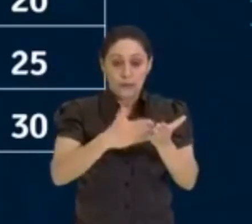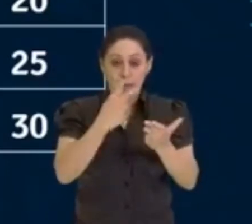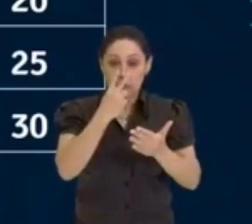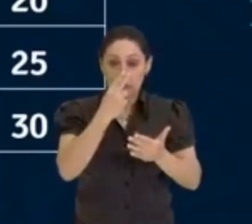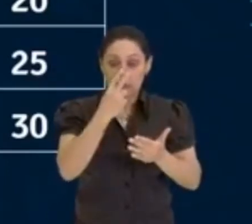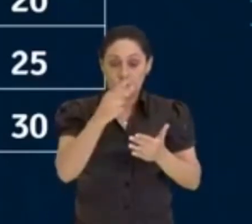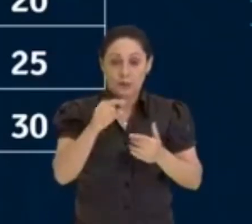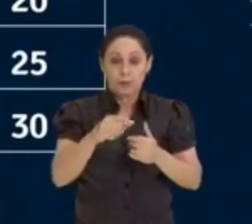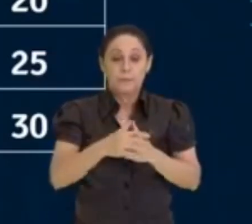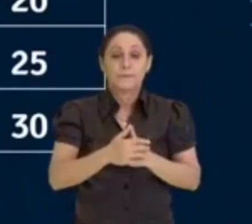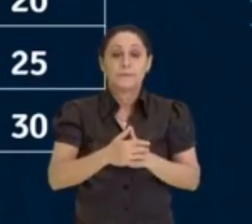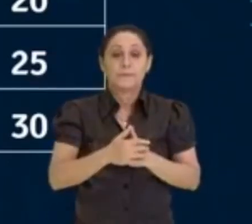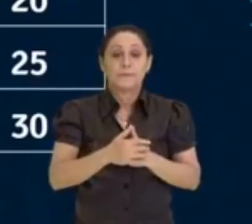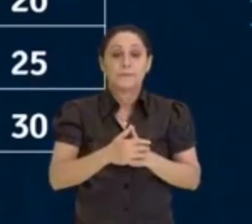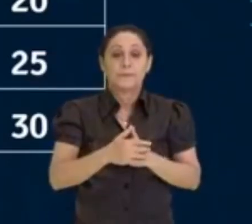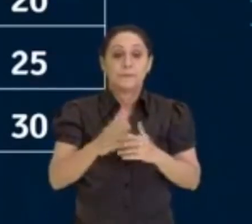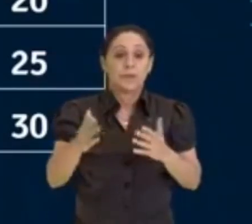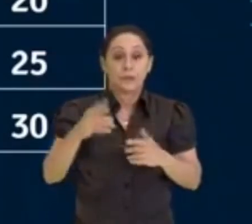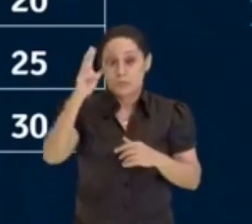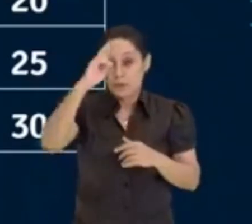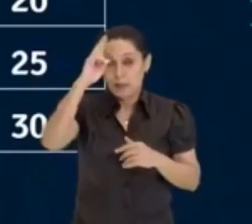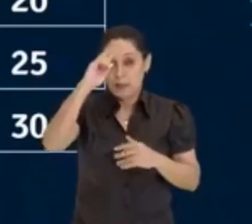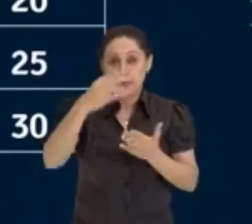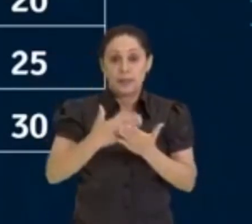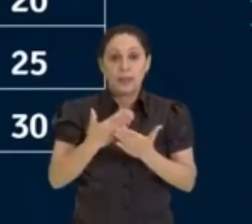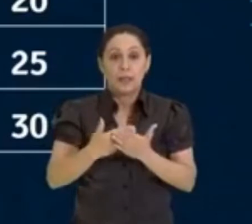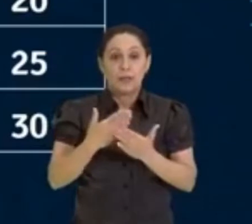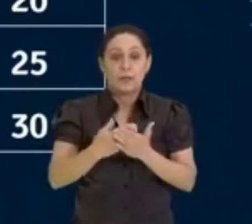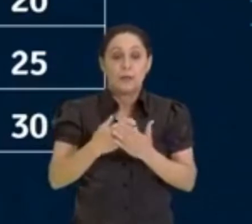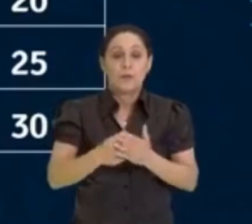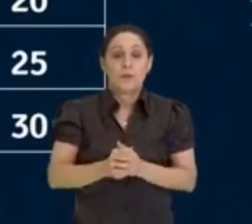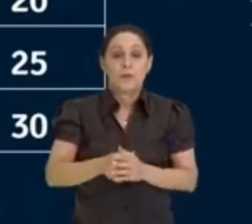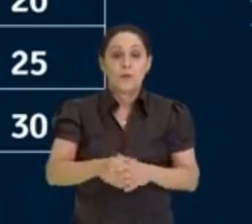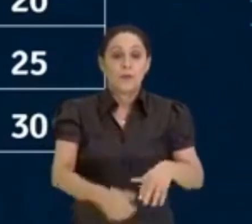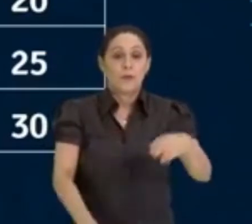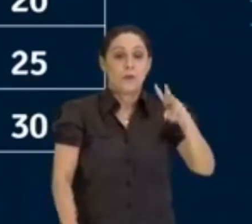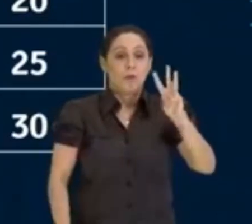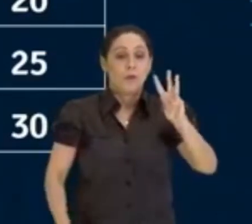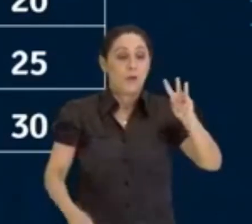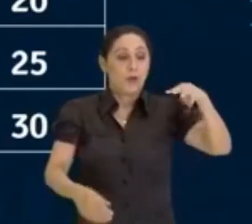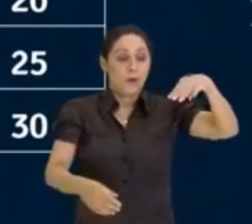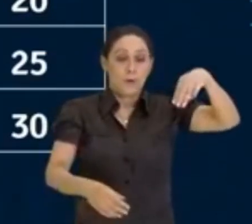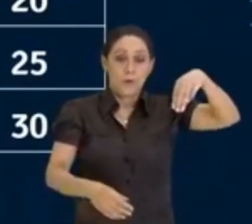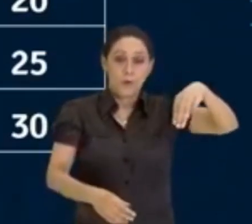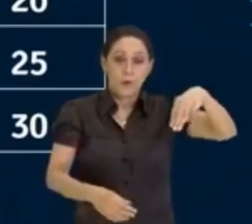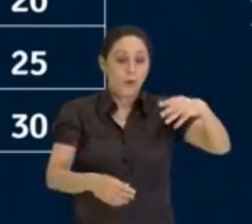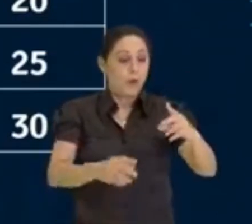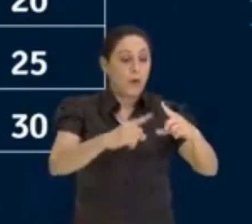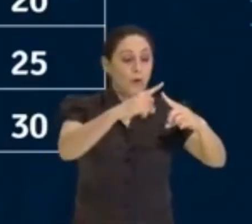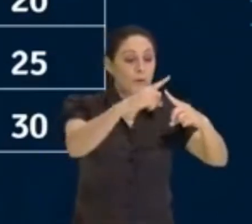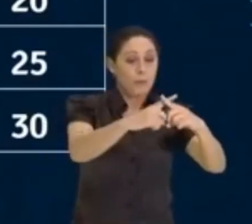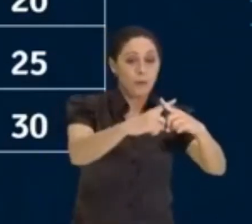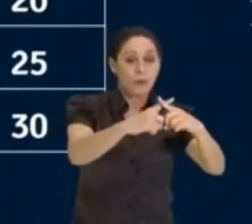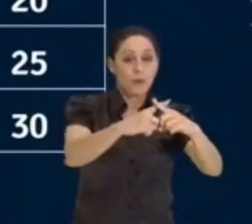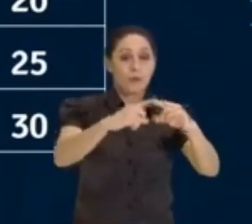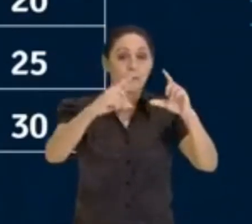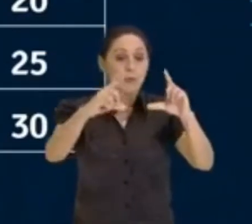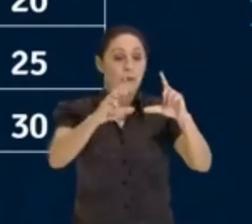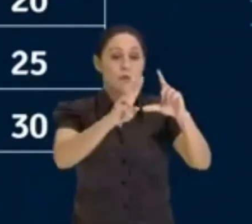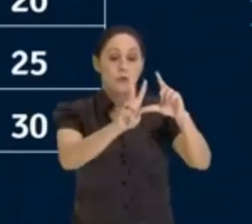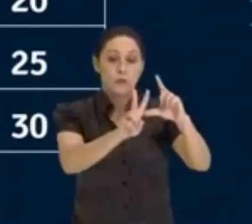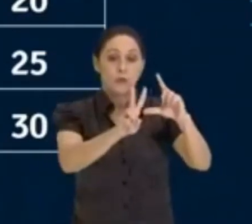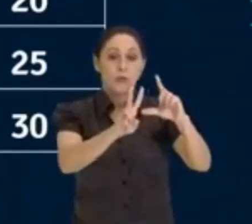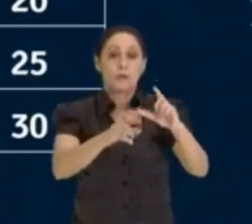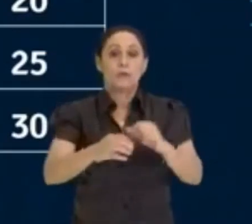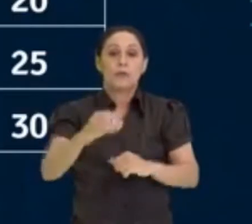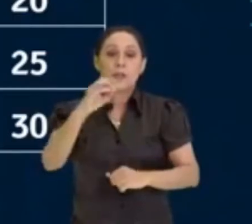circula o 2. E bora lá, bora lembrar da nossa aula. Múltiplos de 2. Quais são os múltiplos de 2? É 0, 2,